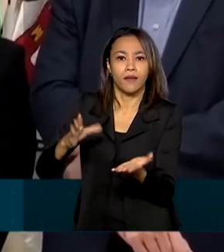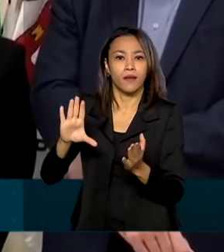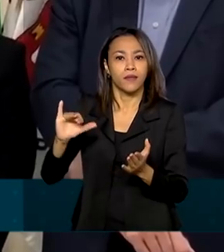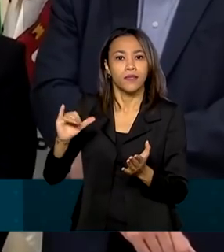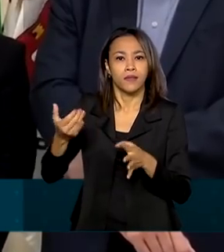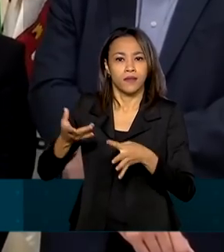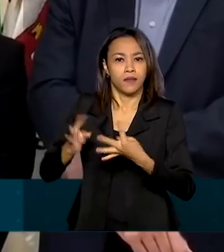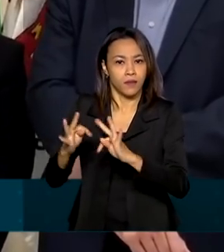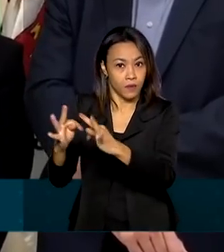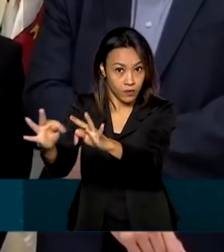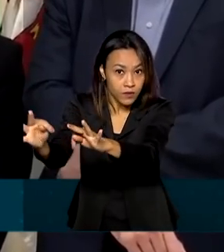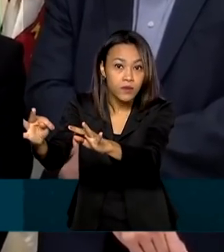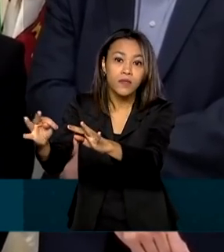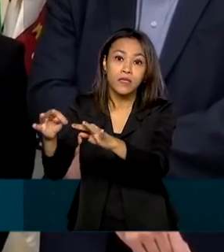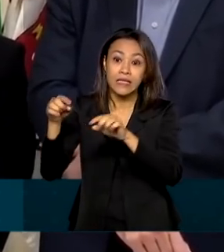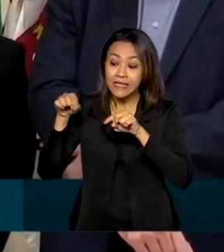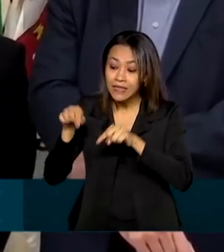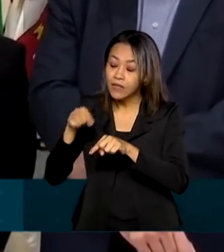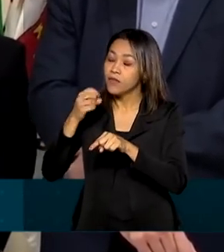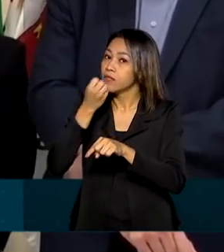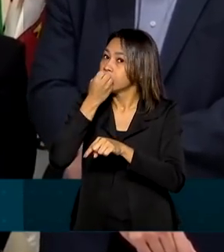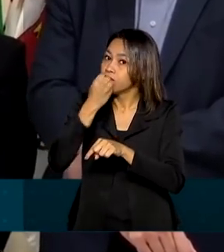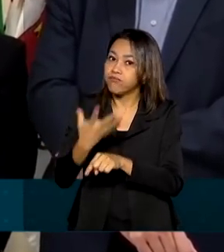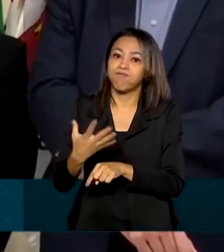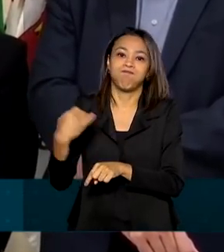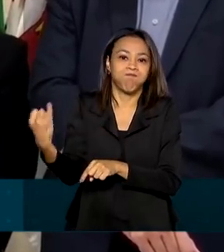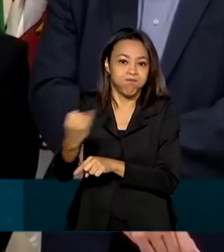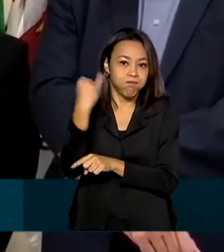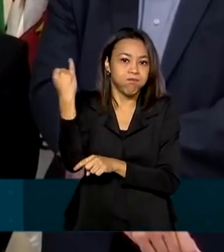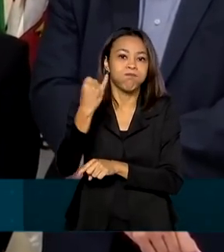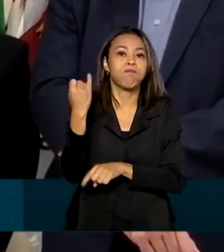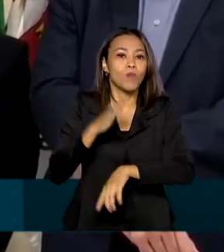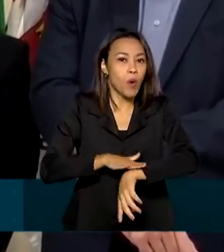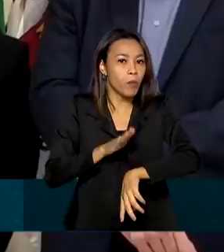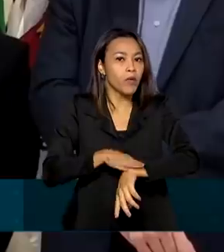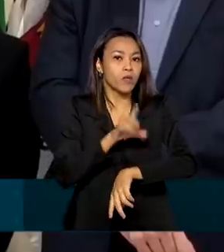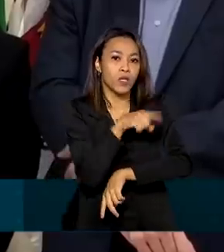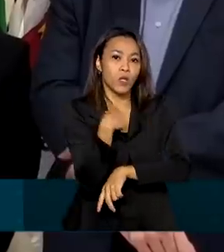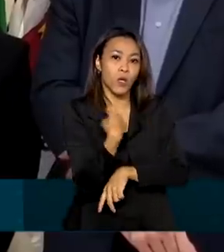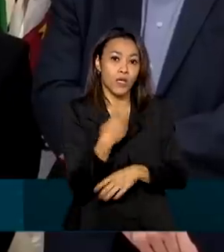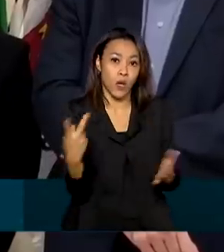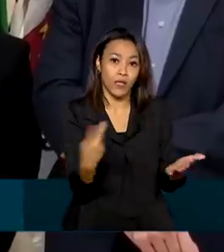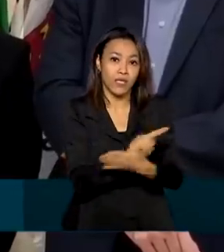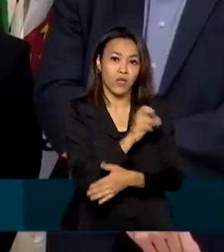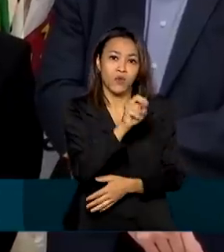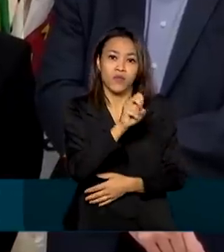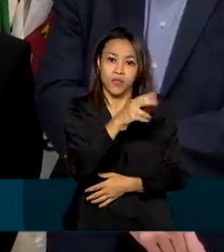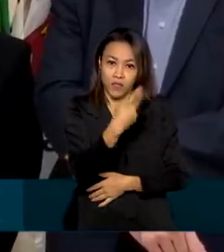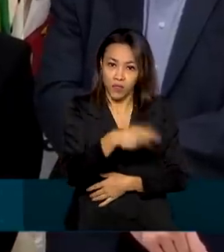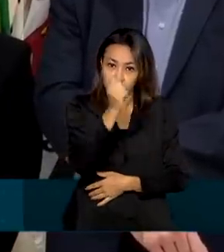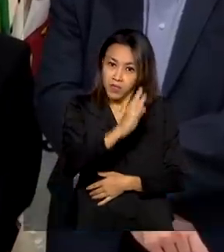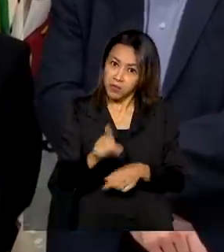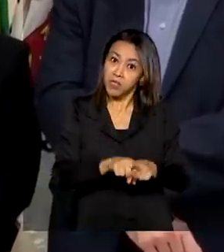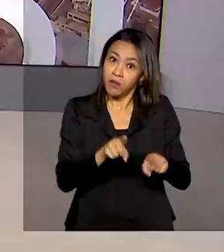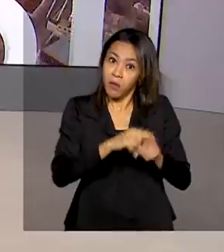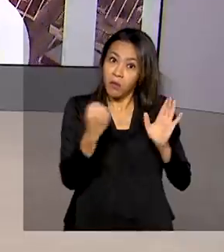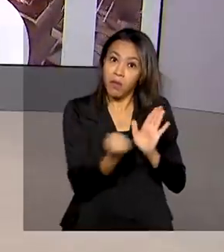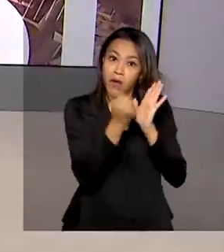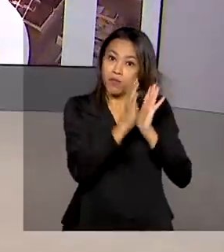que será muito proveitoso para a questão do momento que nós vivemos, do vírus, bem como um legado para o futuro.